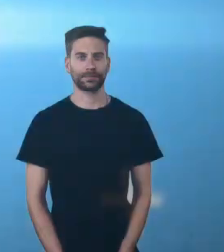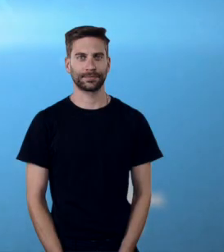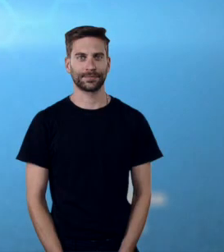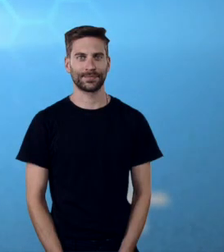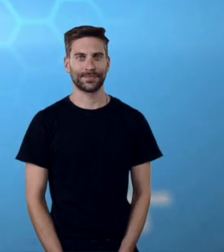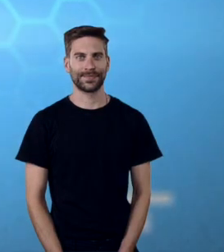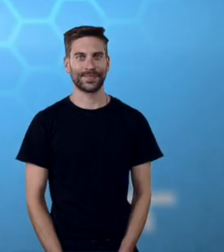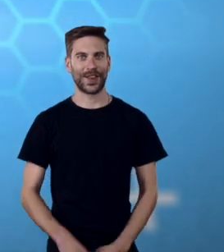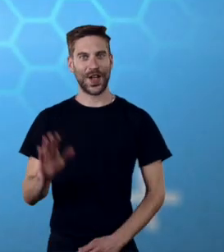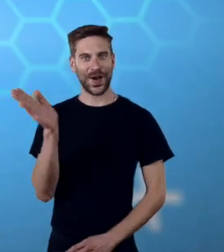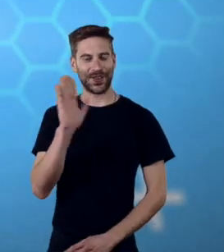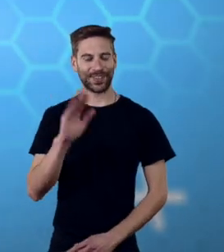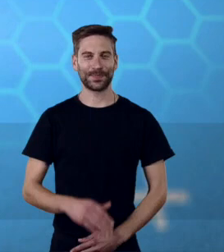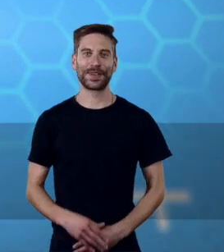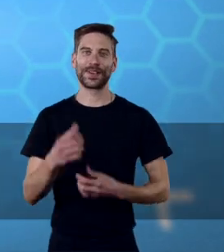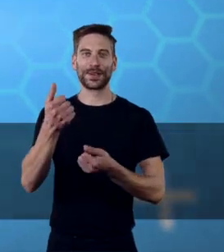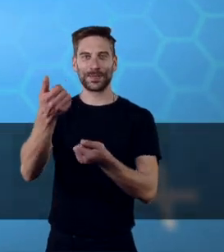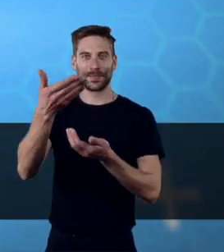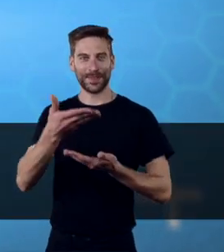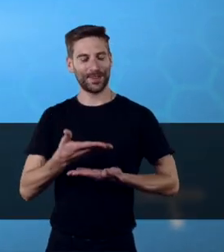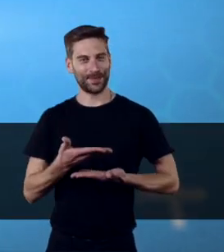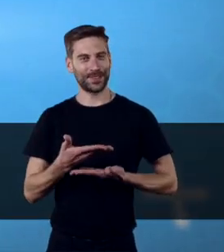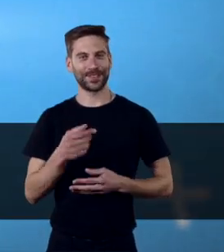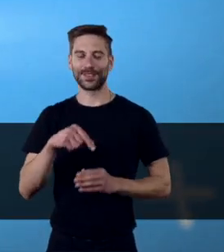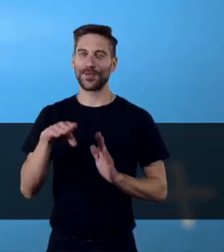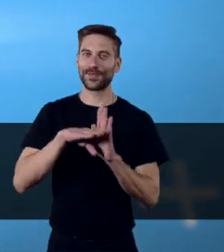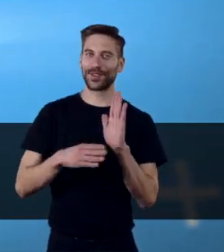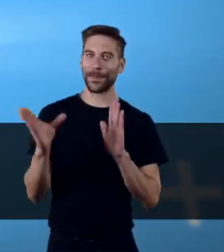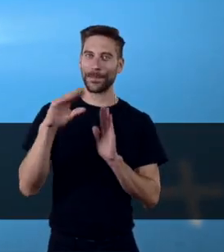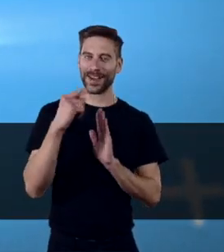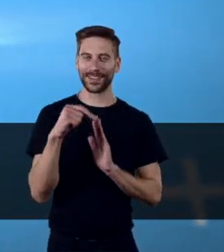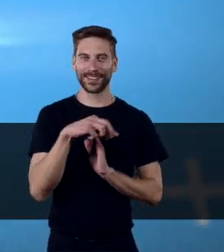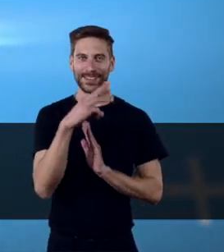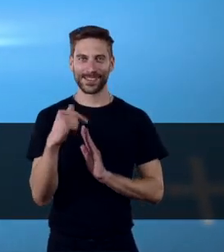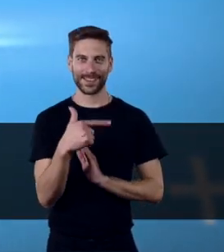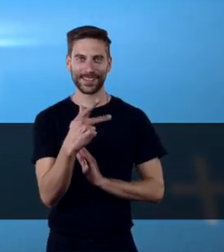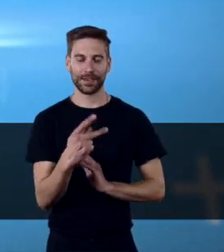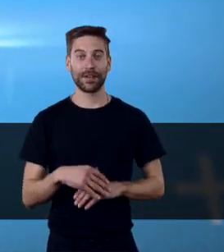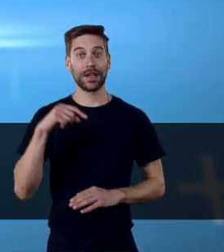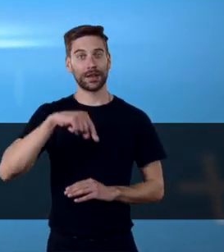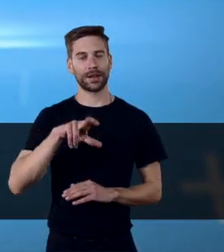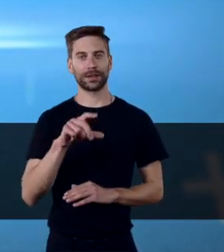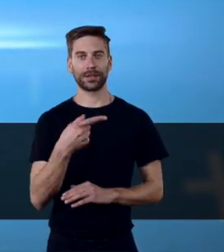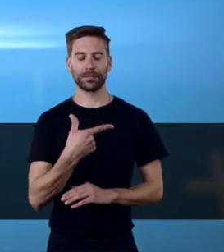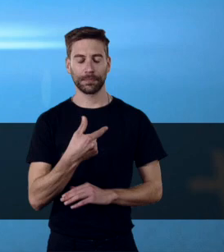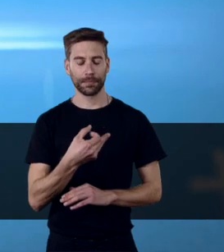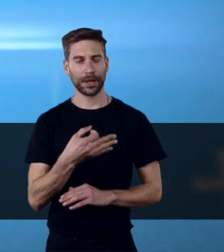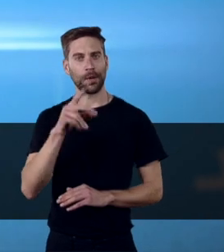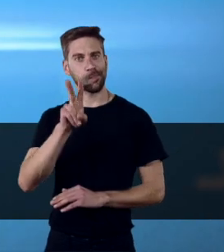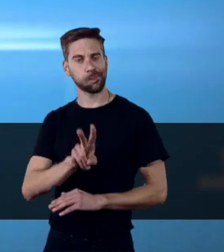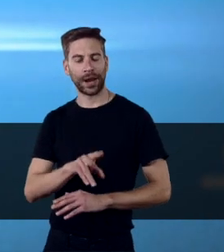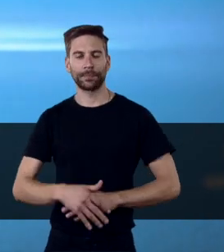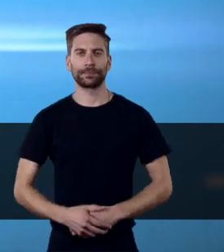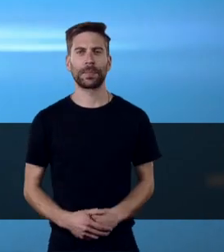Olá! Sejam bem-vindos de volta a mais uma edição da ESEC TV, aqui na RTP2, um